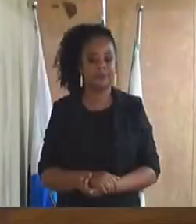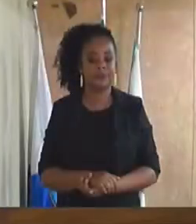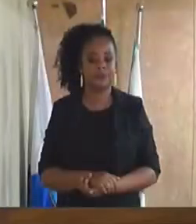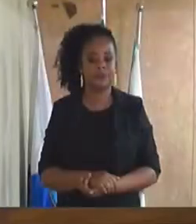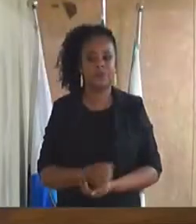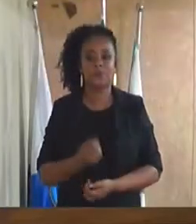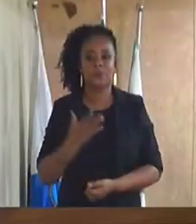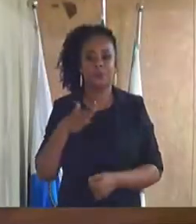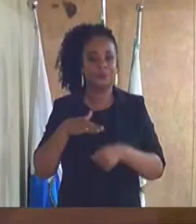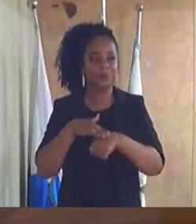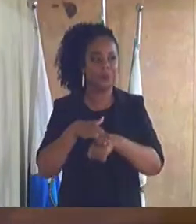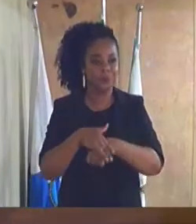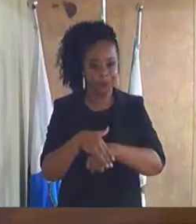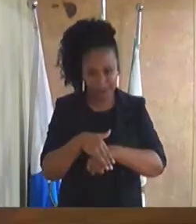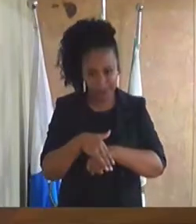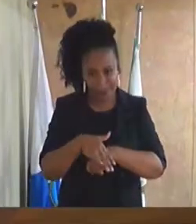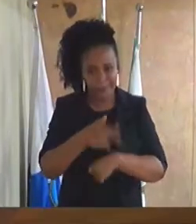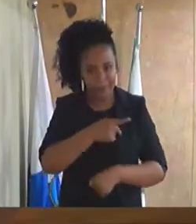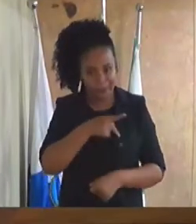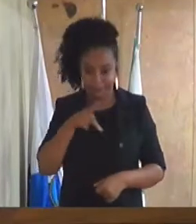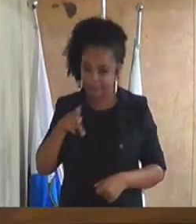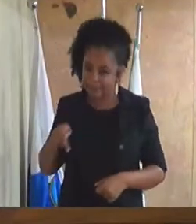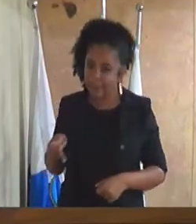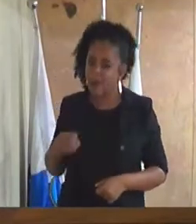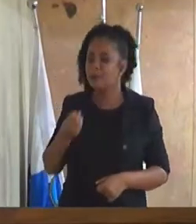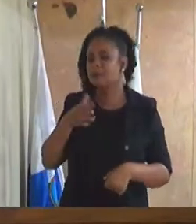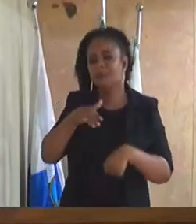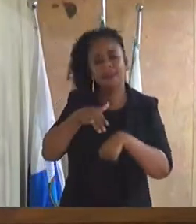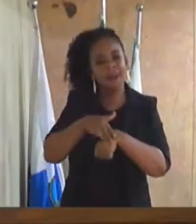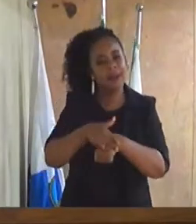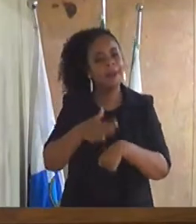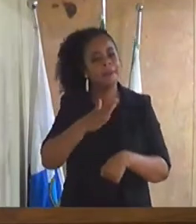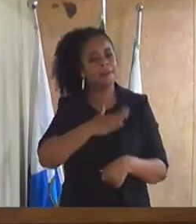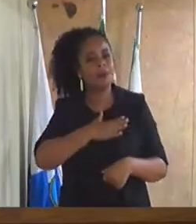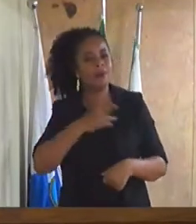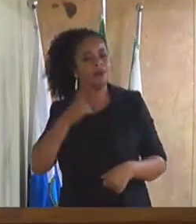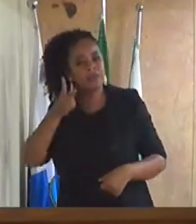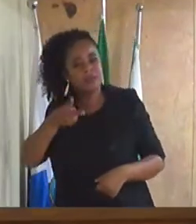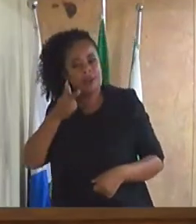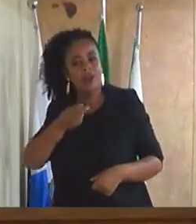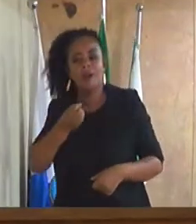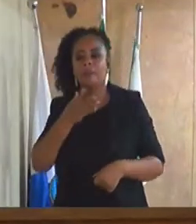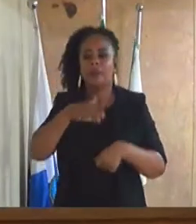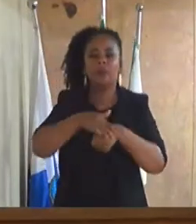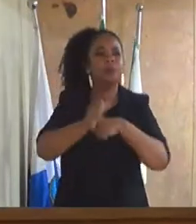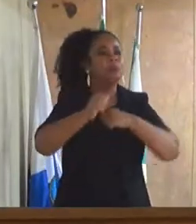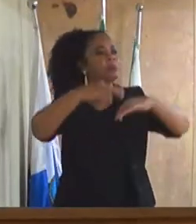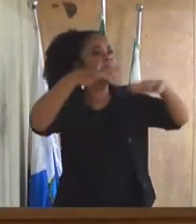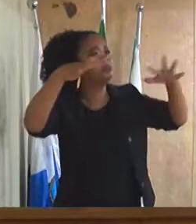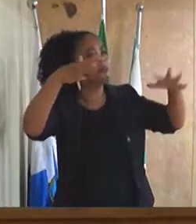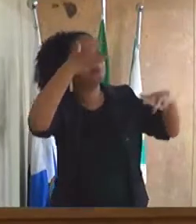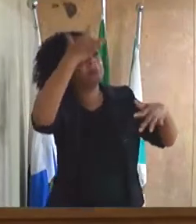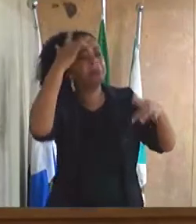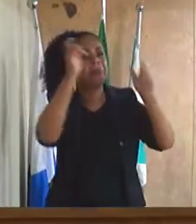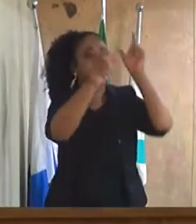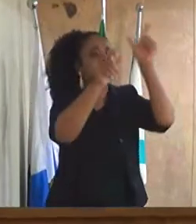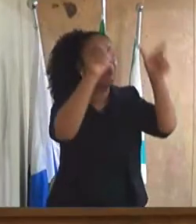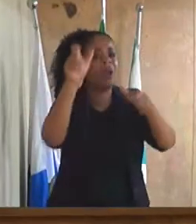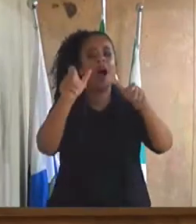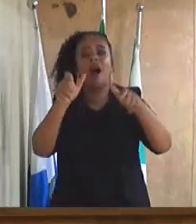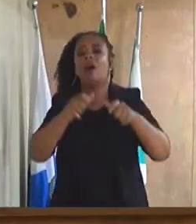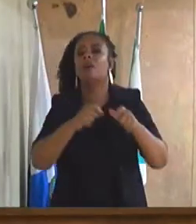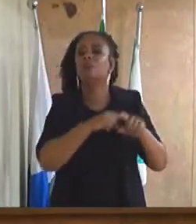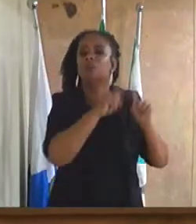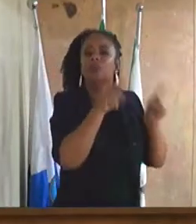Boa noite, meu presidente, boa noite, meus pares, boa noite a todos da galeria, a todos os funcionários dessa